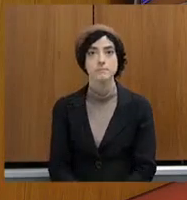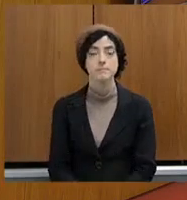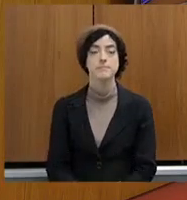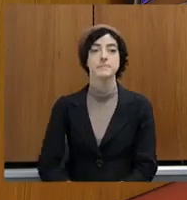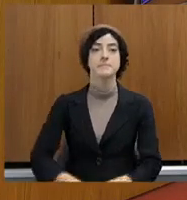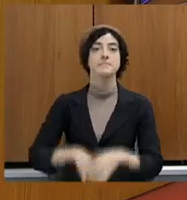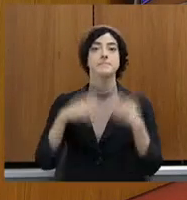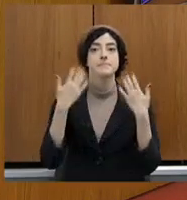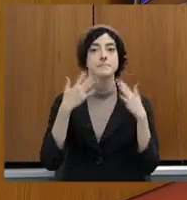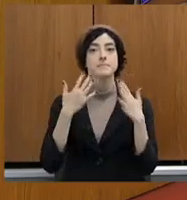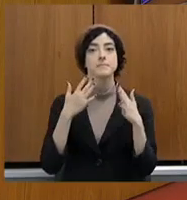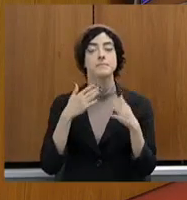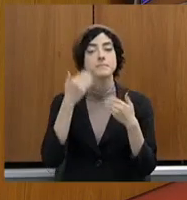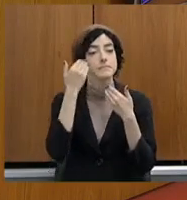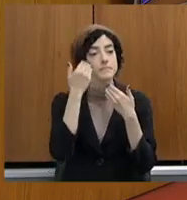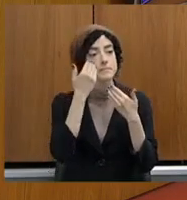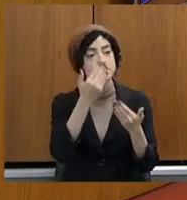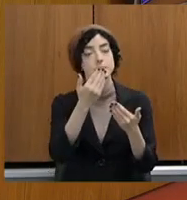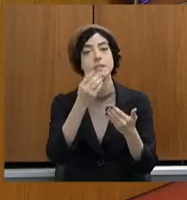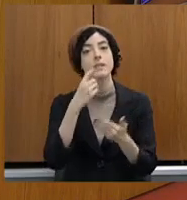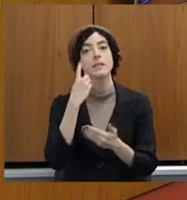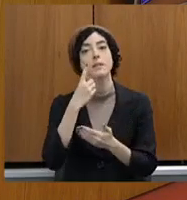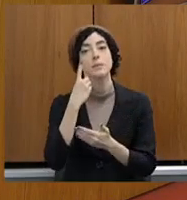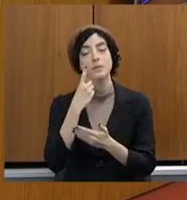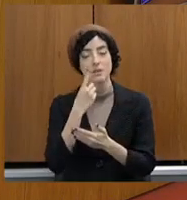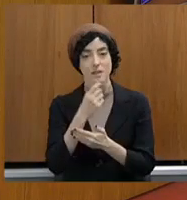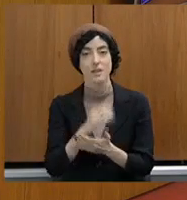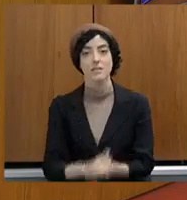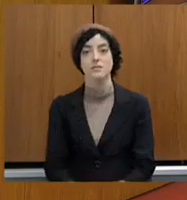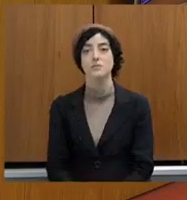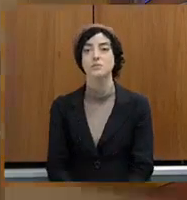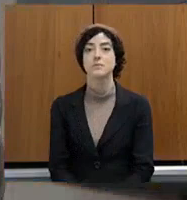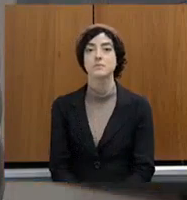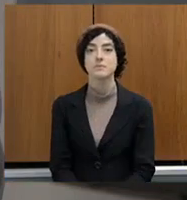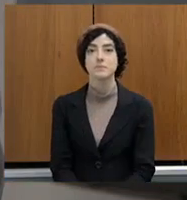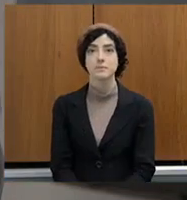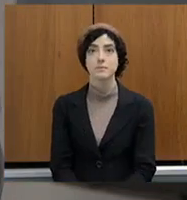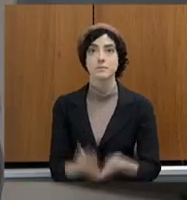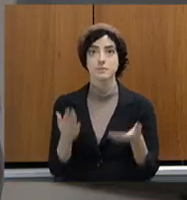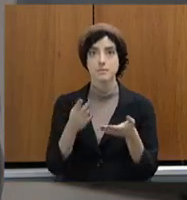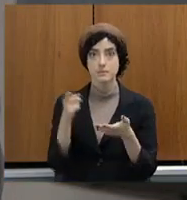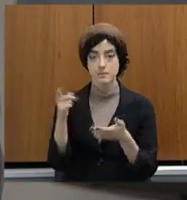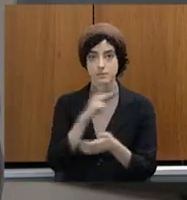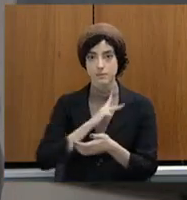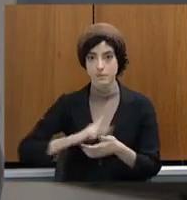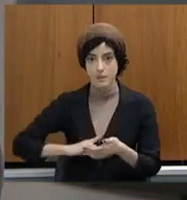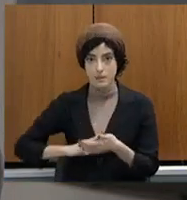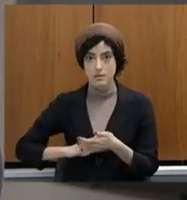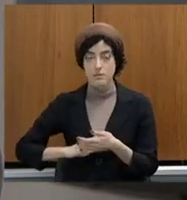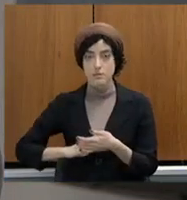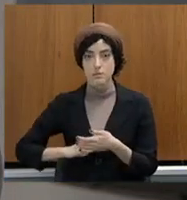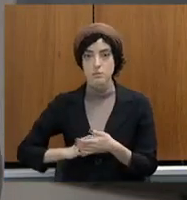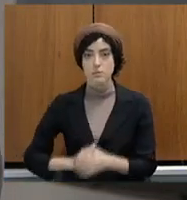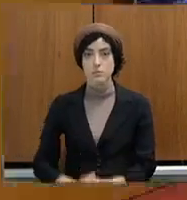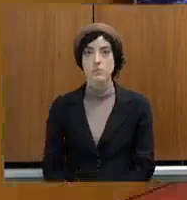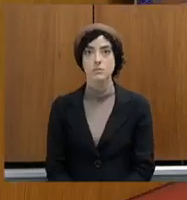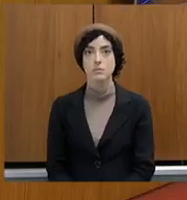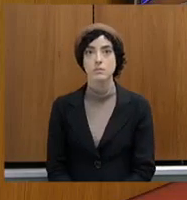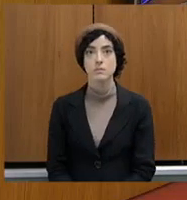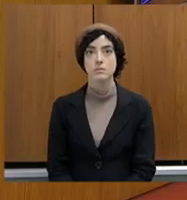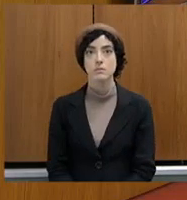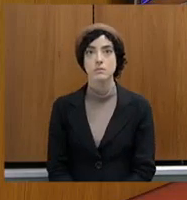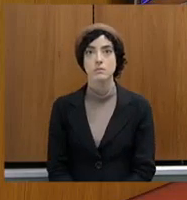intervenções de vossa excelência. Doutor Joaquim, o senhor deseja fazer uso nesse momento? Penso que